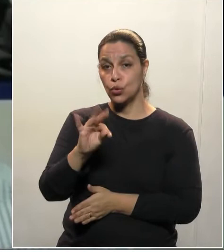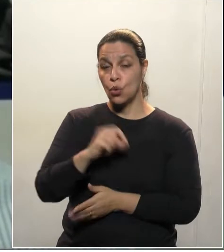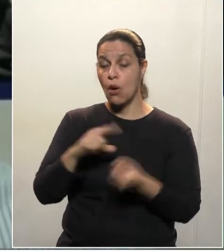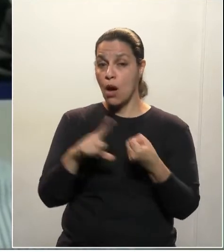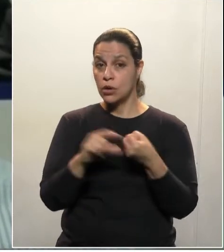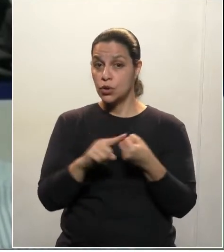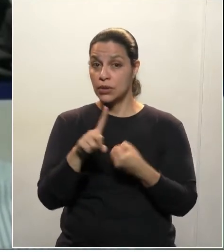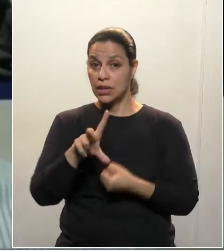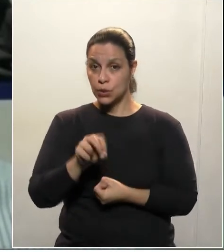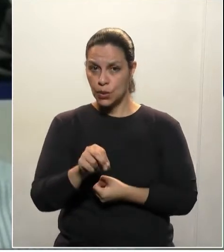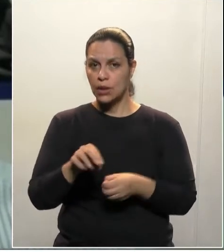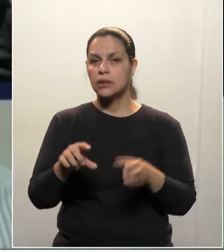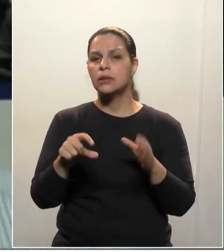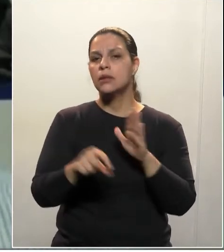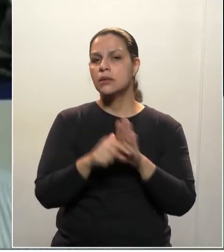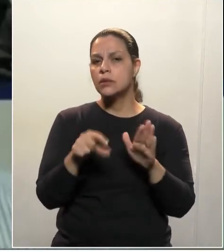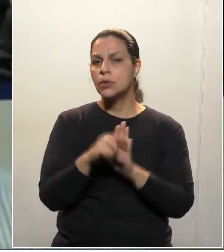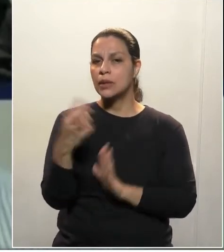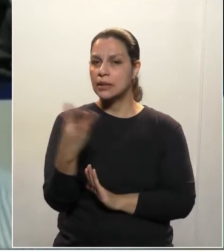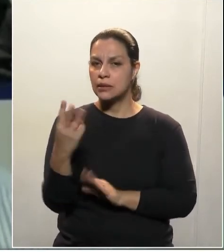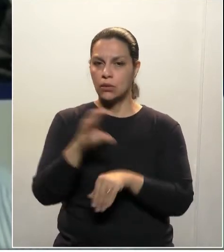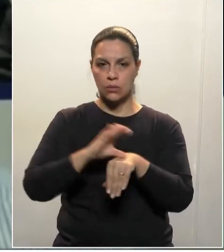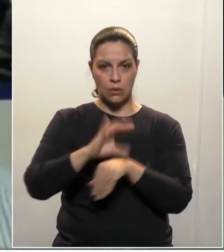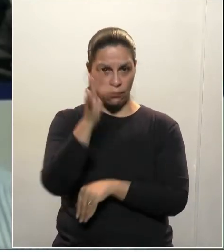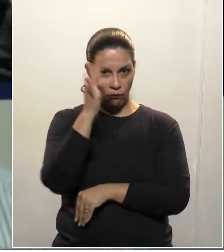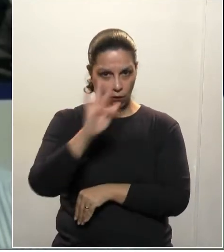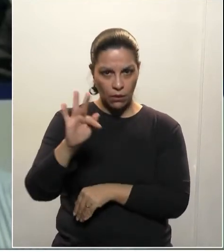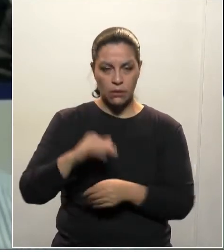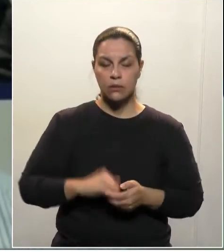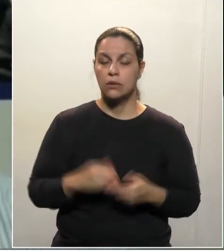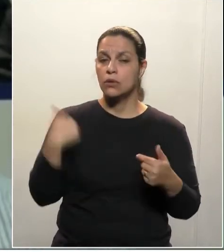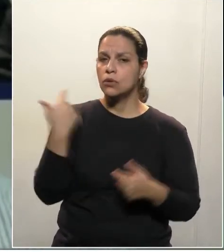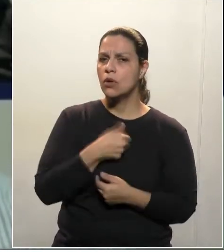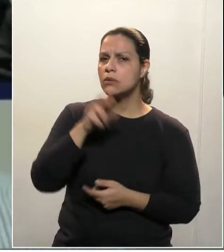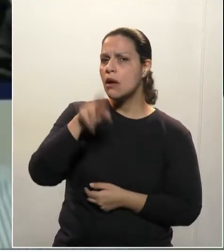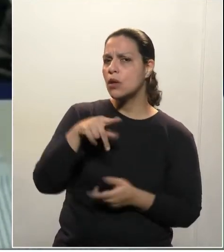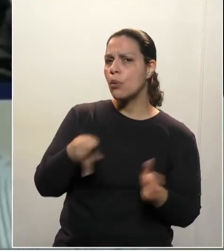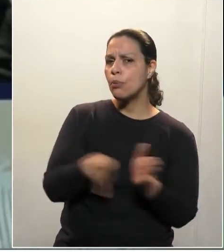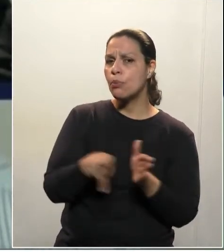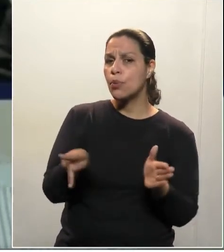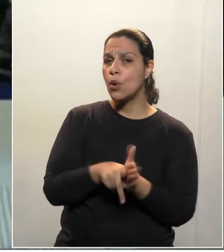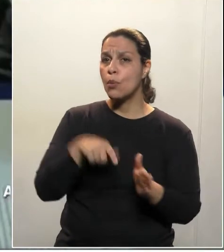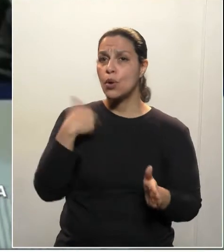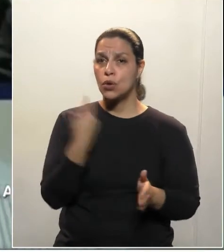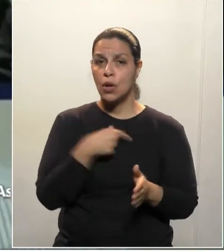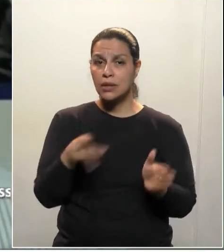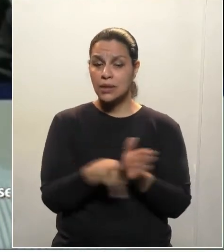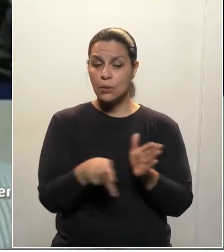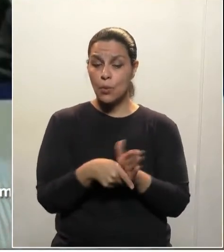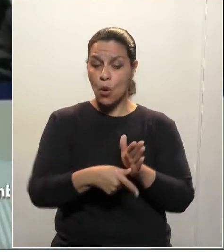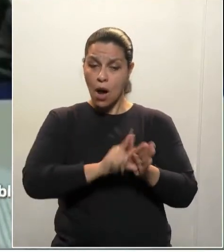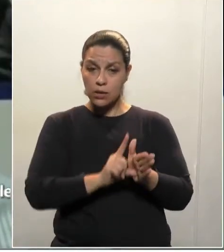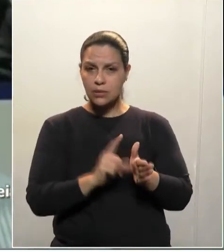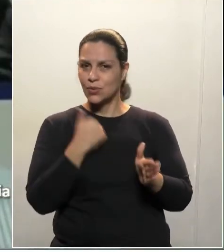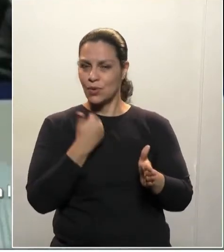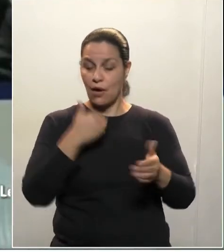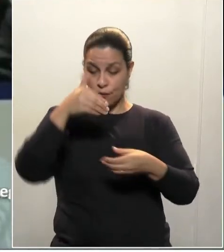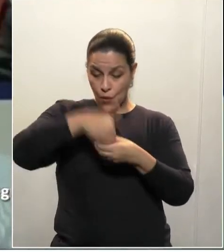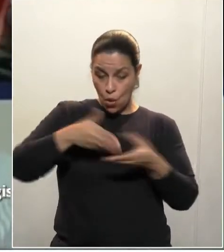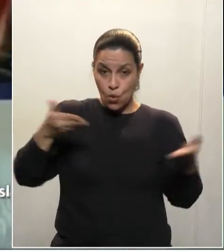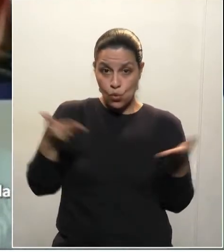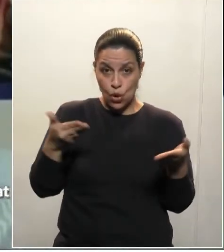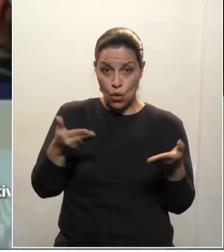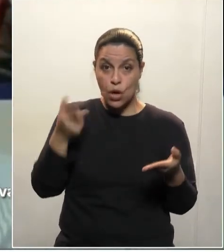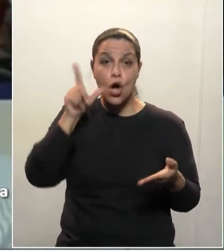ao artigo 150, inciso terceiro, da Constituição Federal, razão pela qual incide o princípio da anterioridade. Tudo que nós votarmos esse